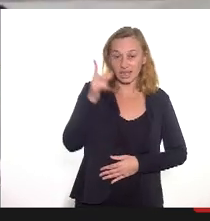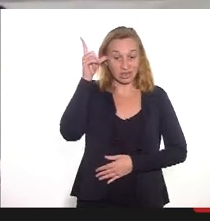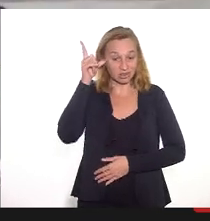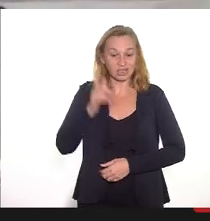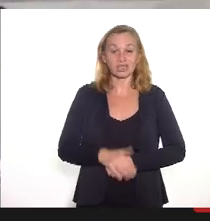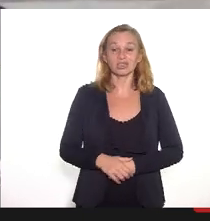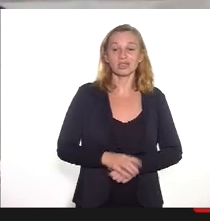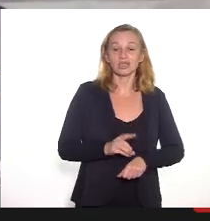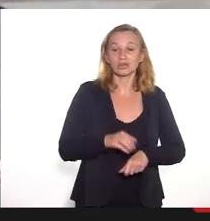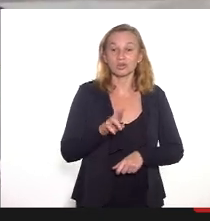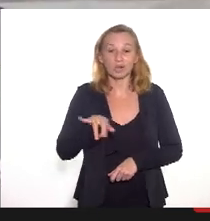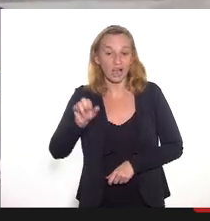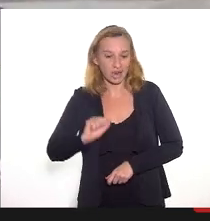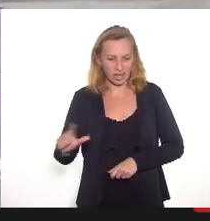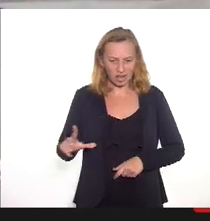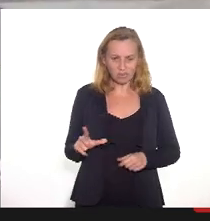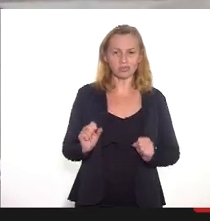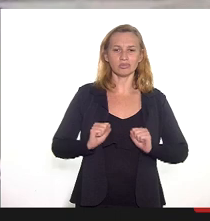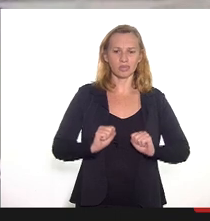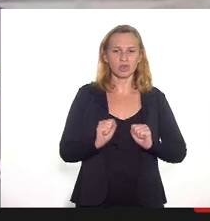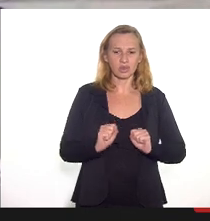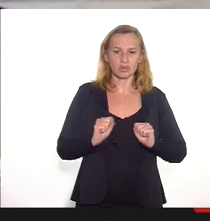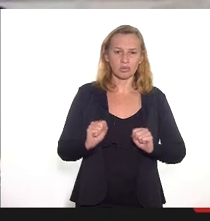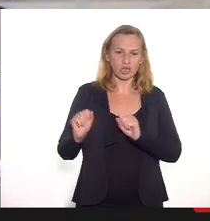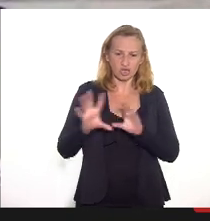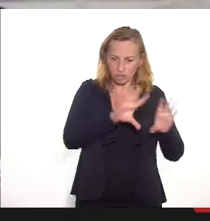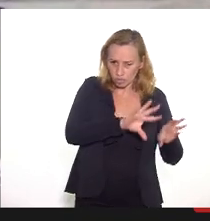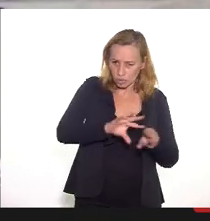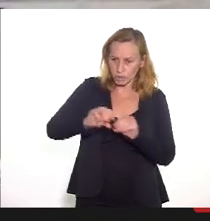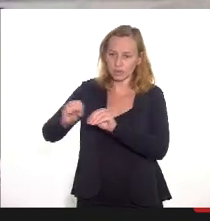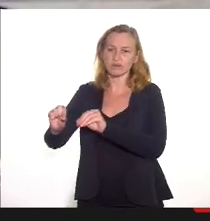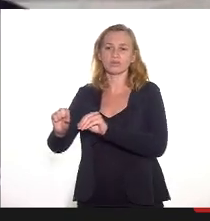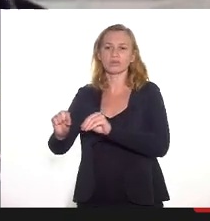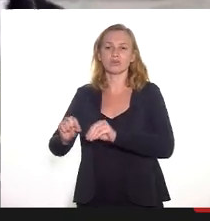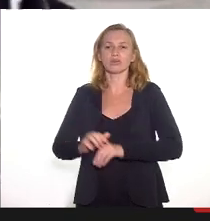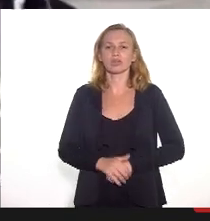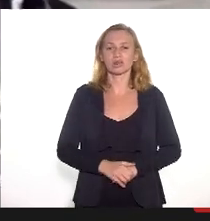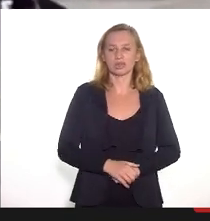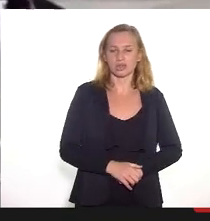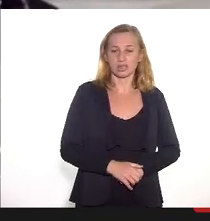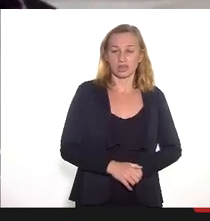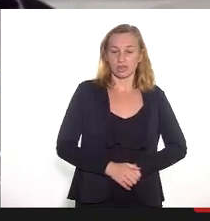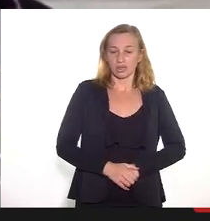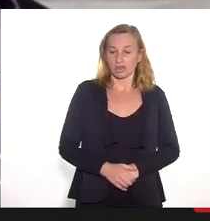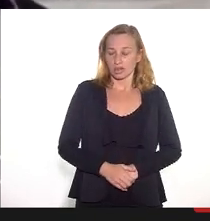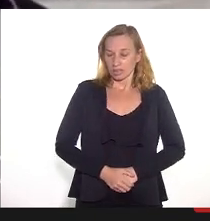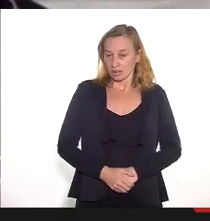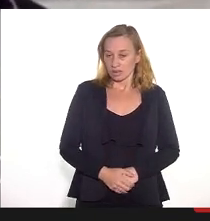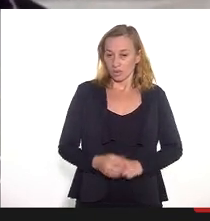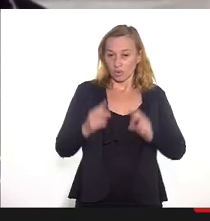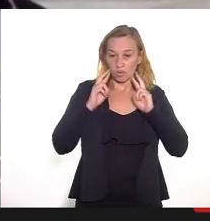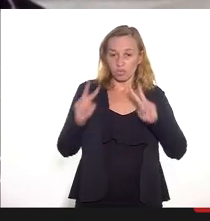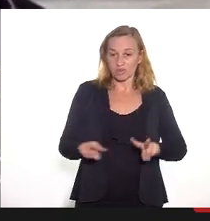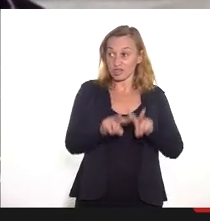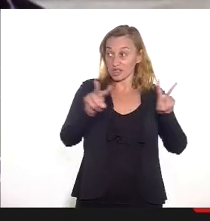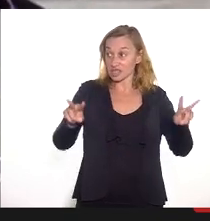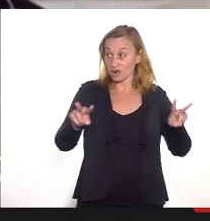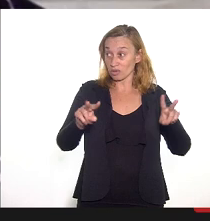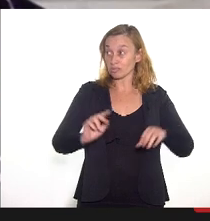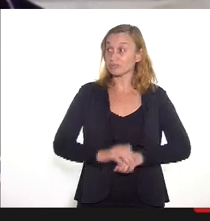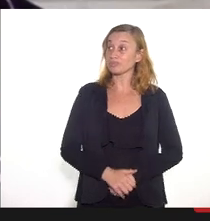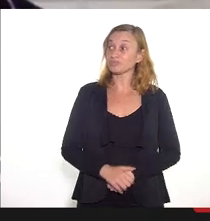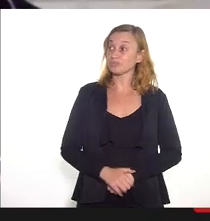Doutora Raquel, pode tirar a planilha, por favor, para que a gente possa ter uma visão global da